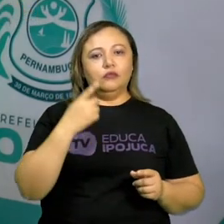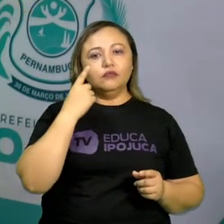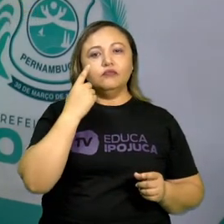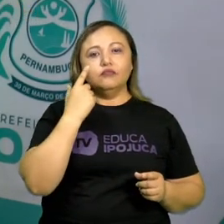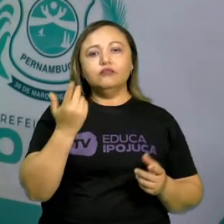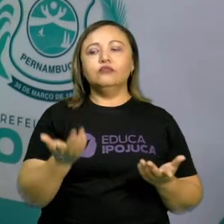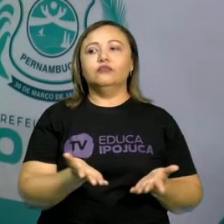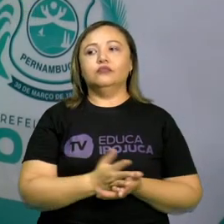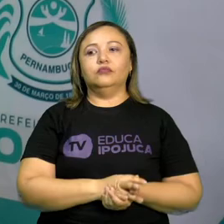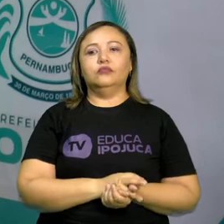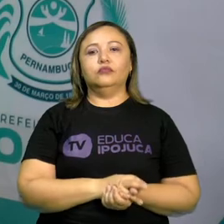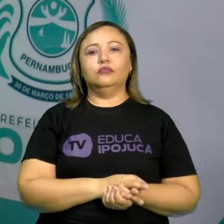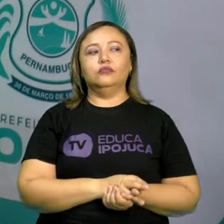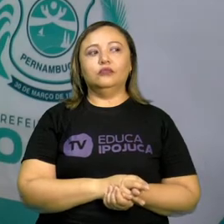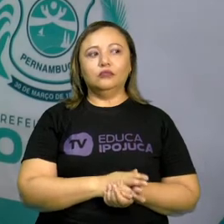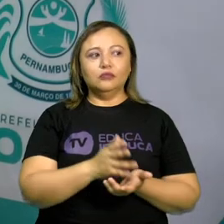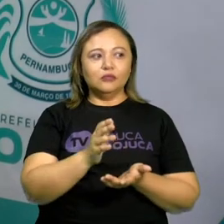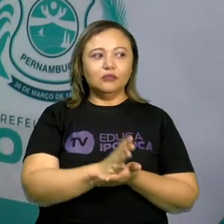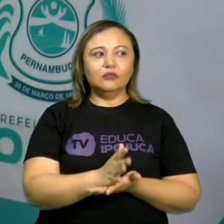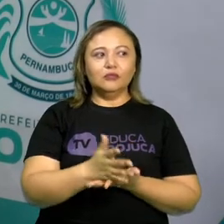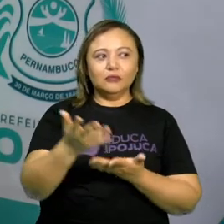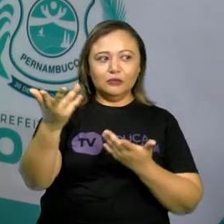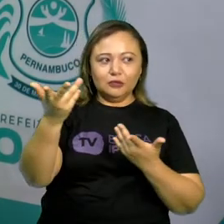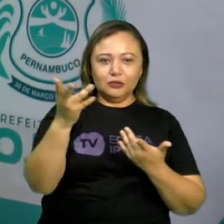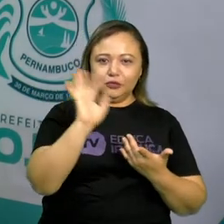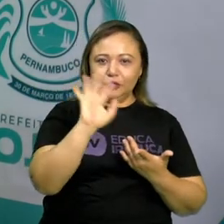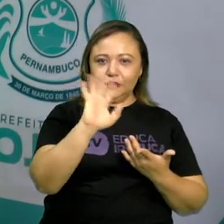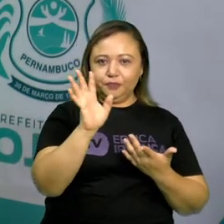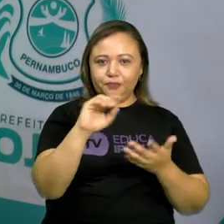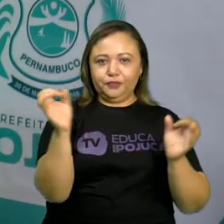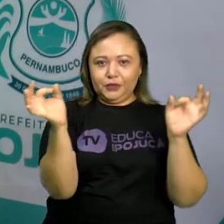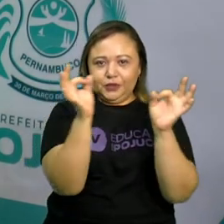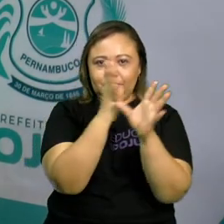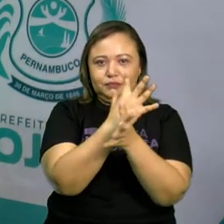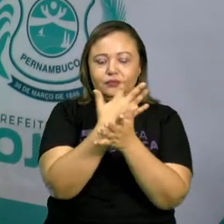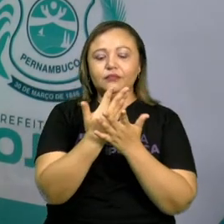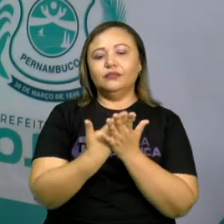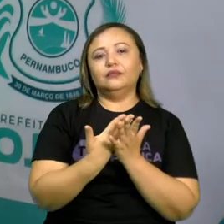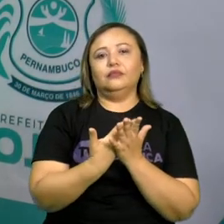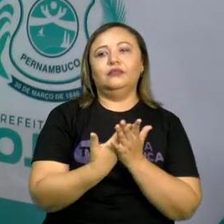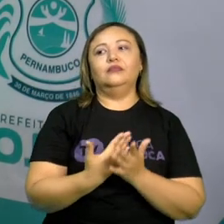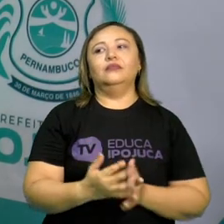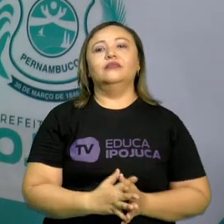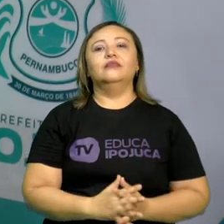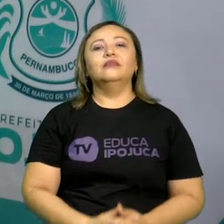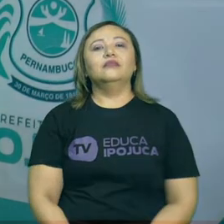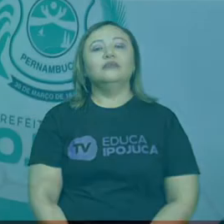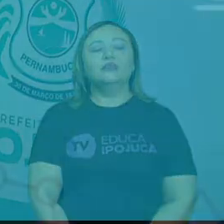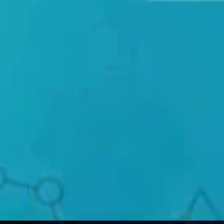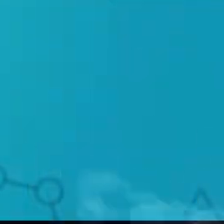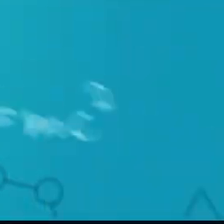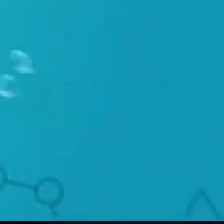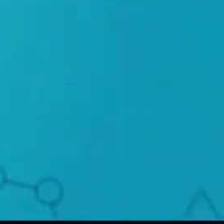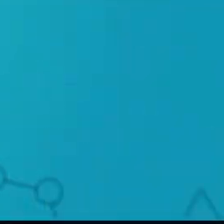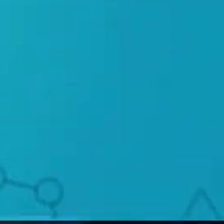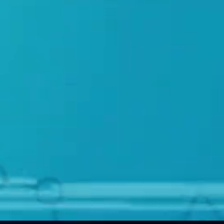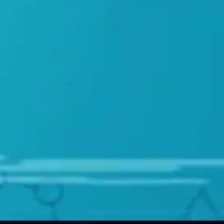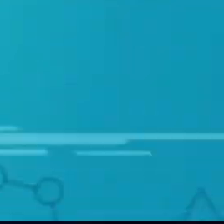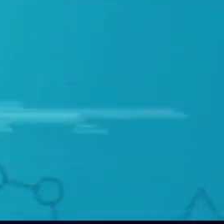jeitinho e envia para a gente. Tá certo? E tchau, gente. Até a próxima aula. E